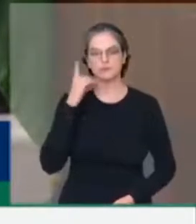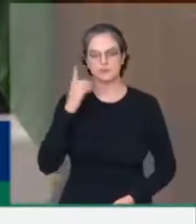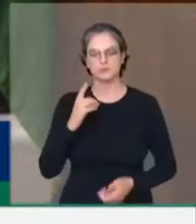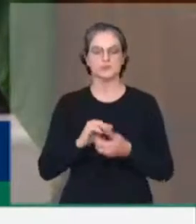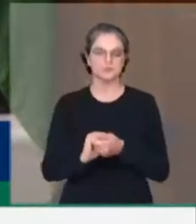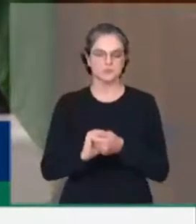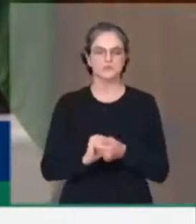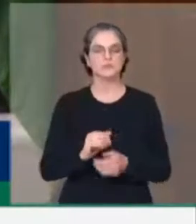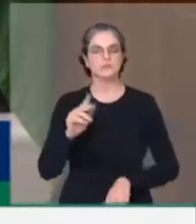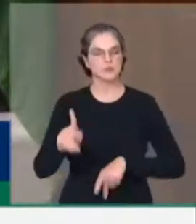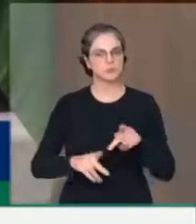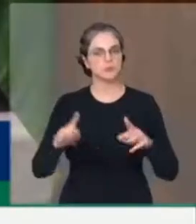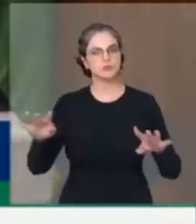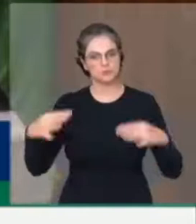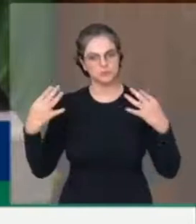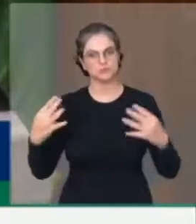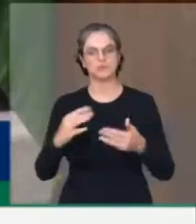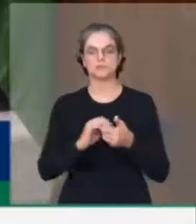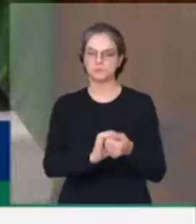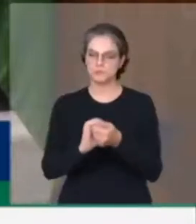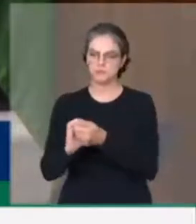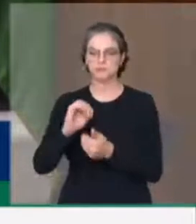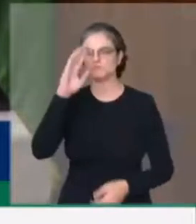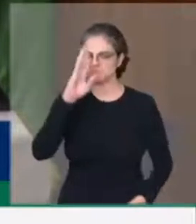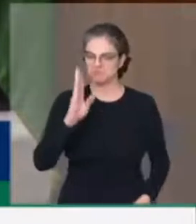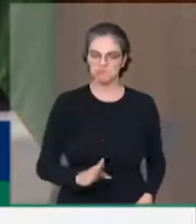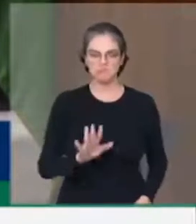público que nos acompanha em todo o país.